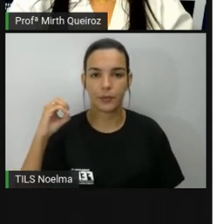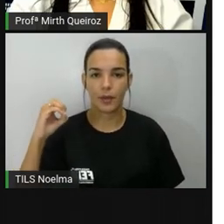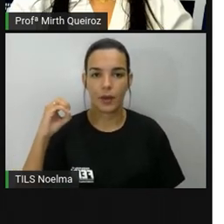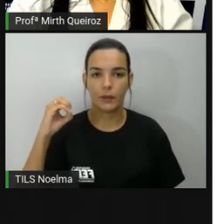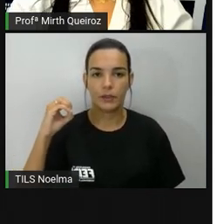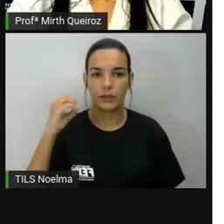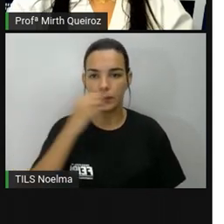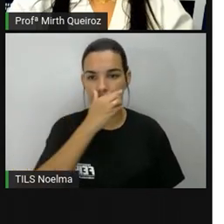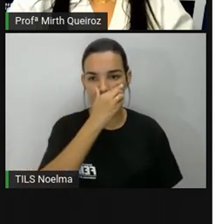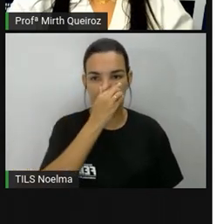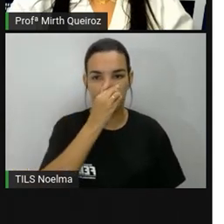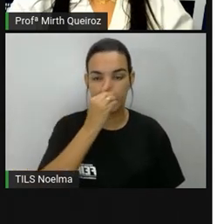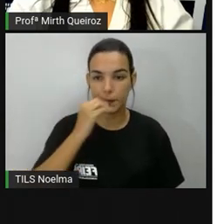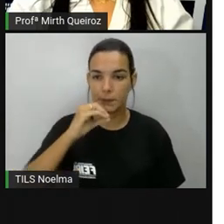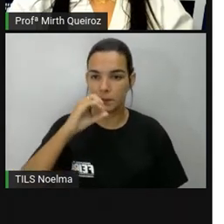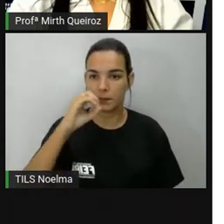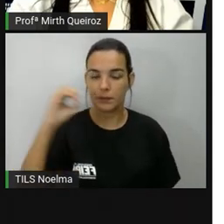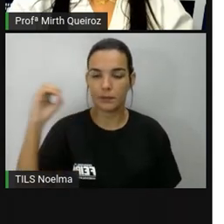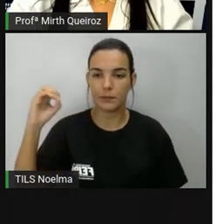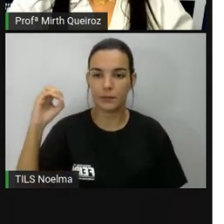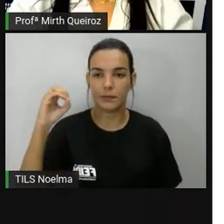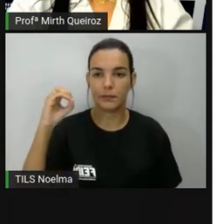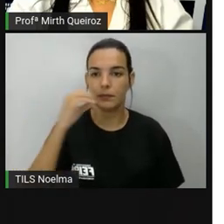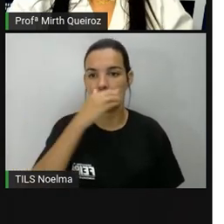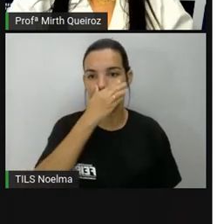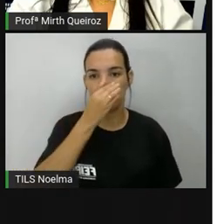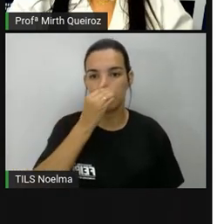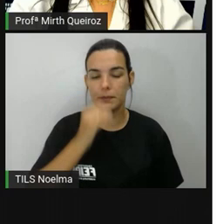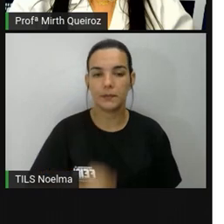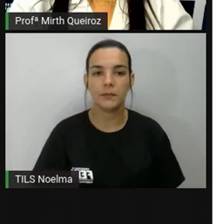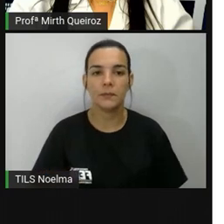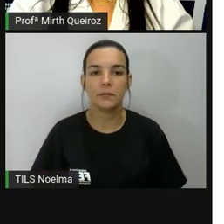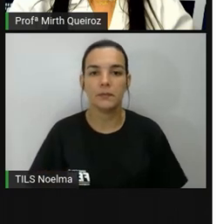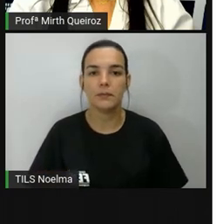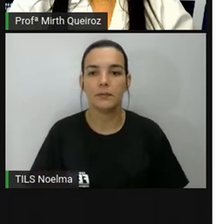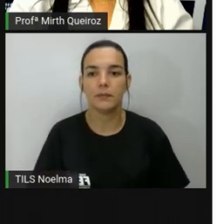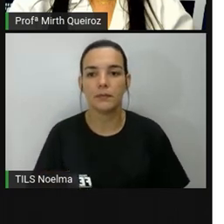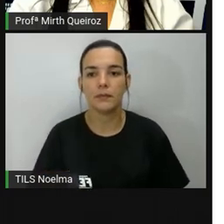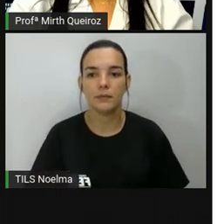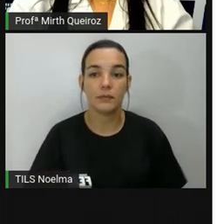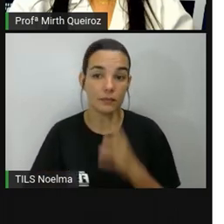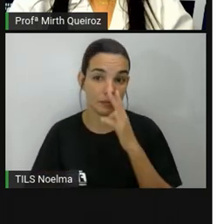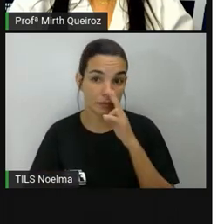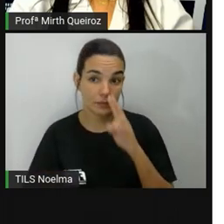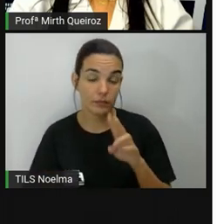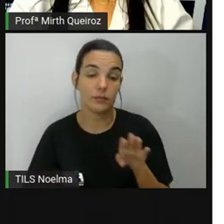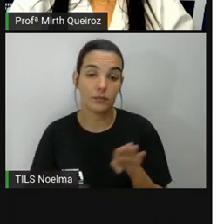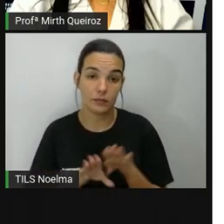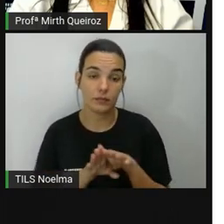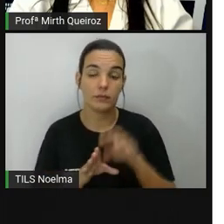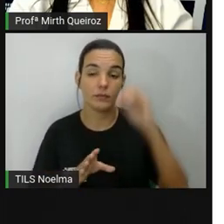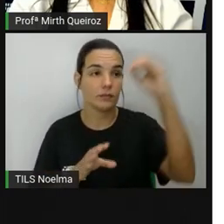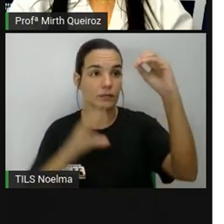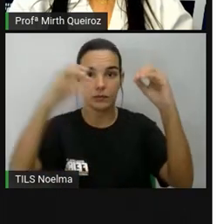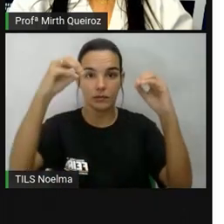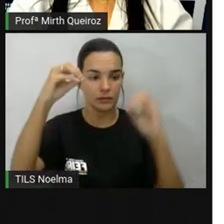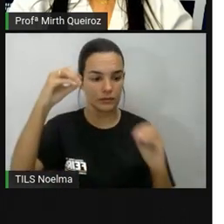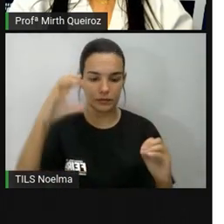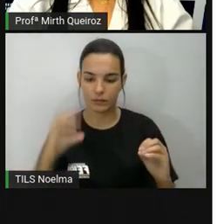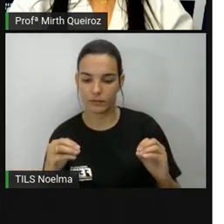E à esquerda, o oeste, que é onde o sol se põe. E temos os pontos colaterais.